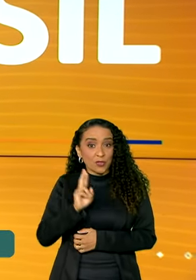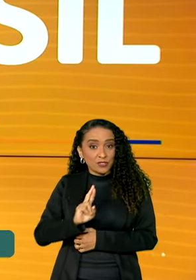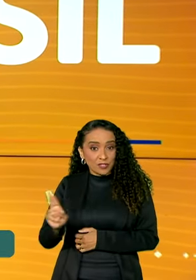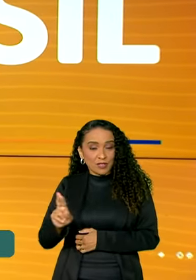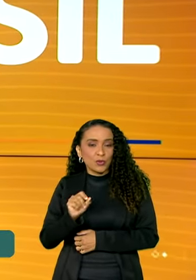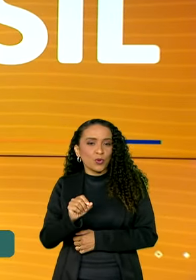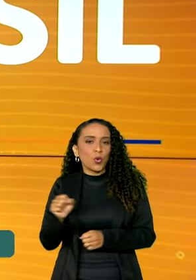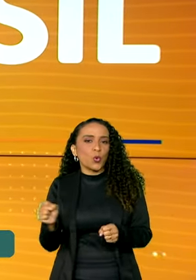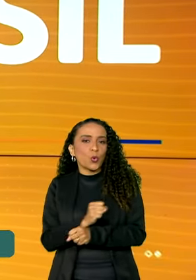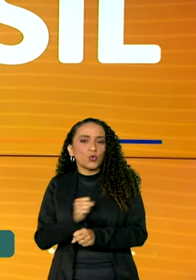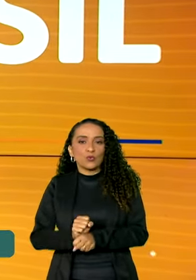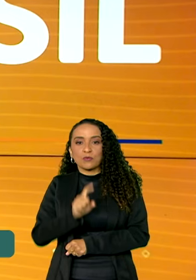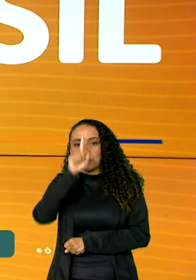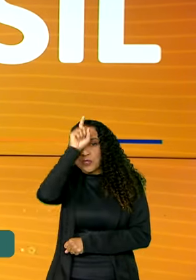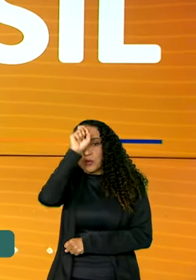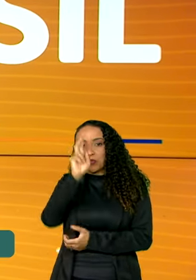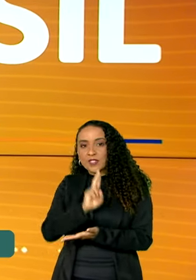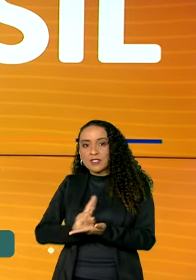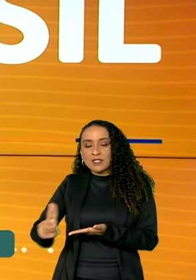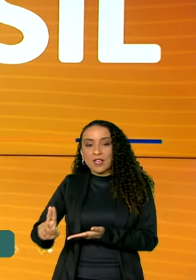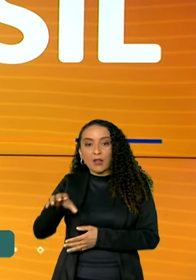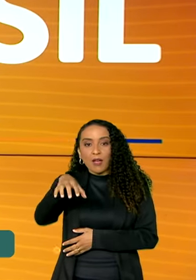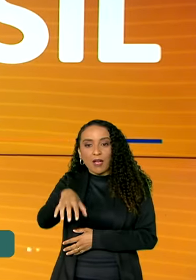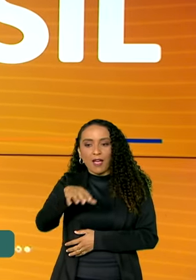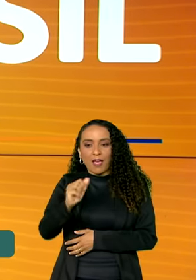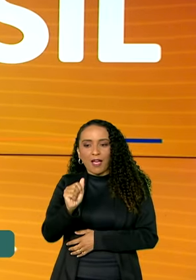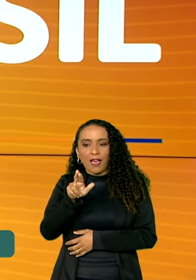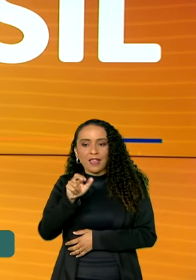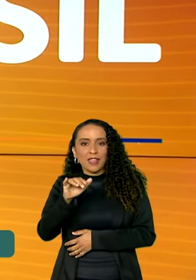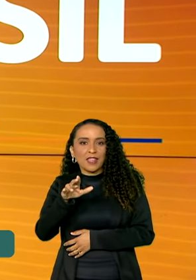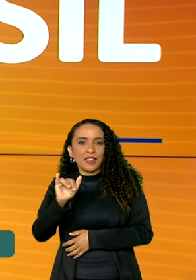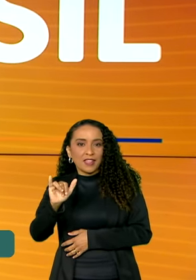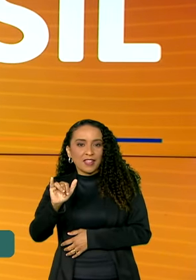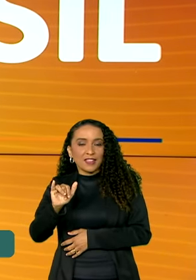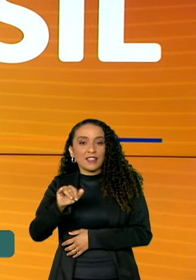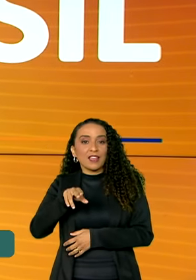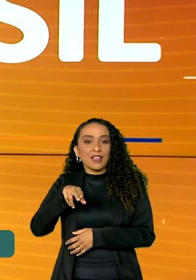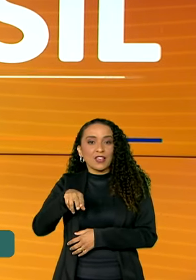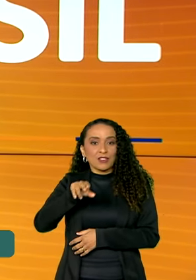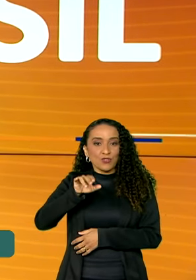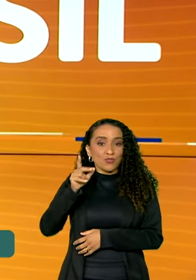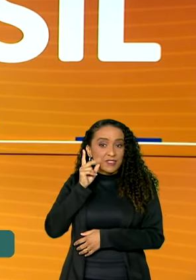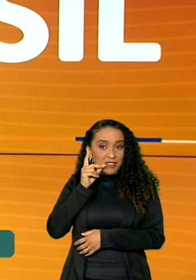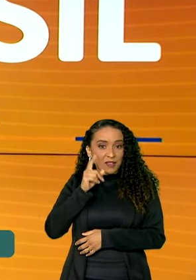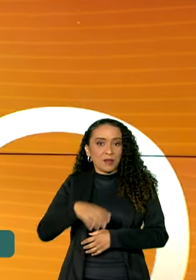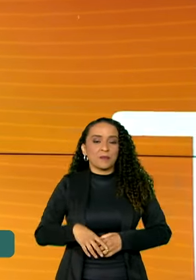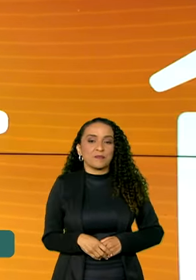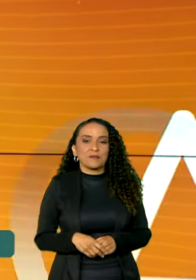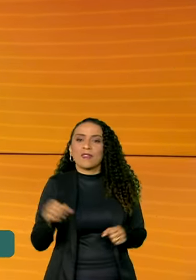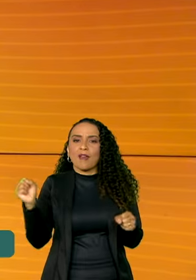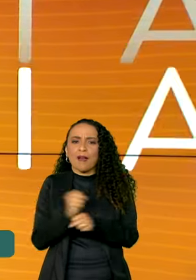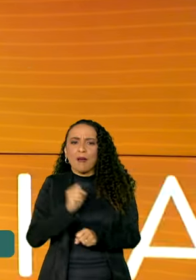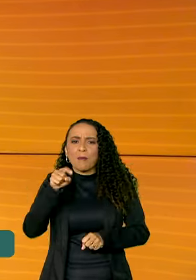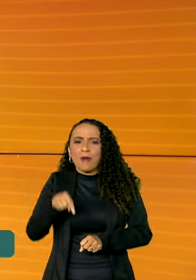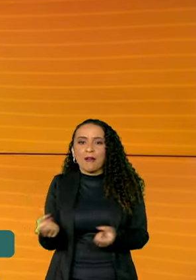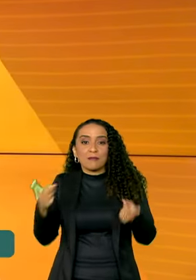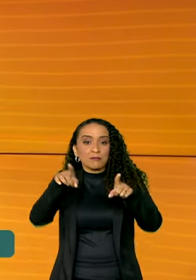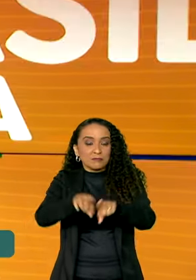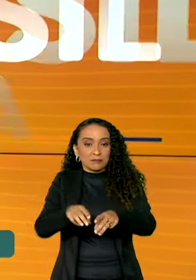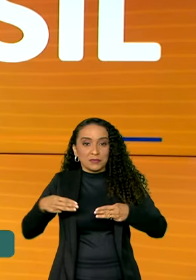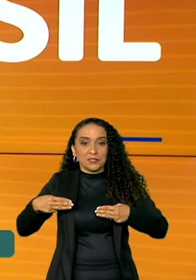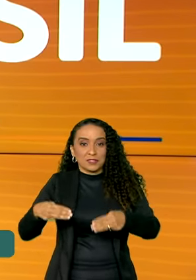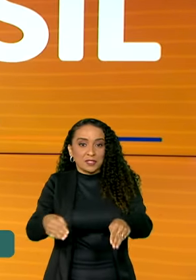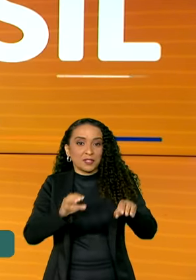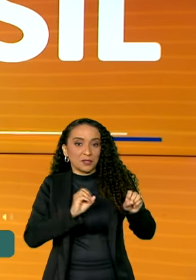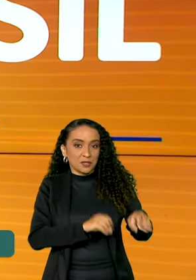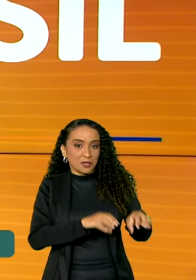de reais para a construção do Hospital Universitário do Cariri, em Juazeiro do Norte, no Ceará. A obra é uma parceria entre